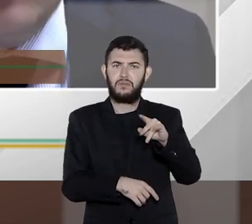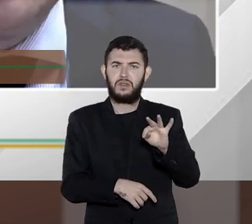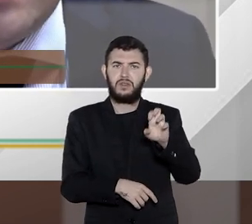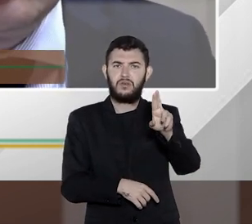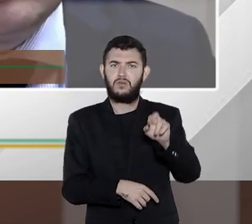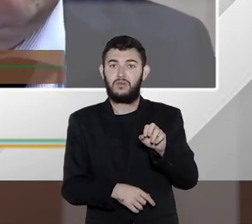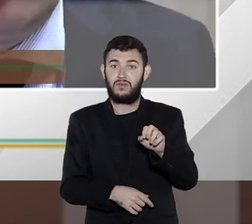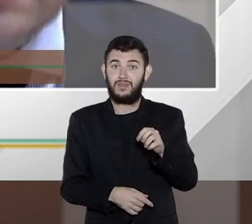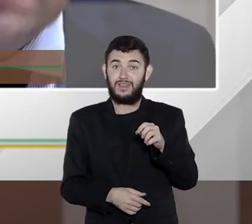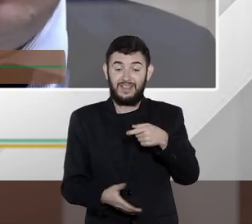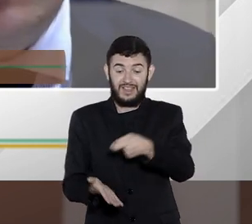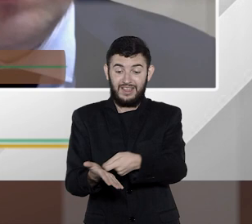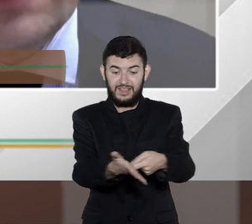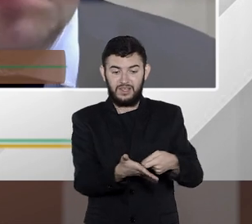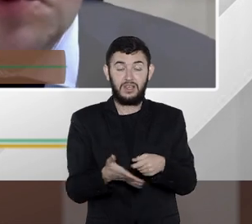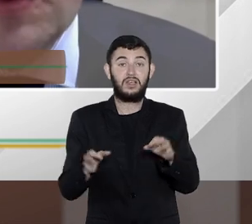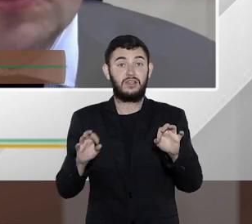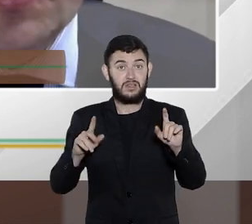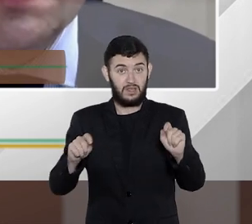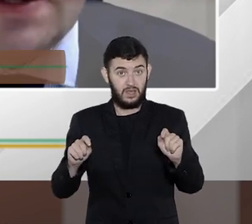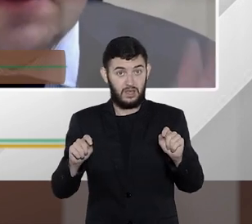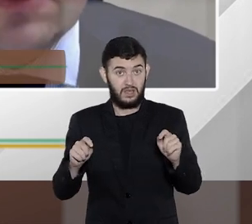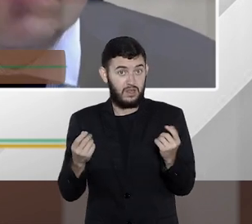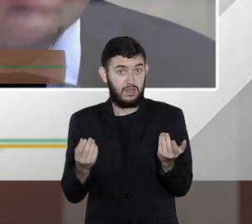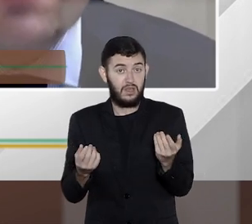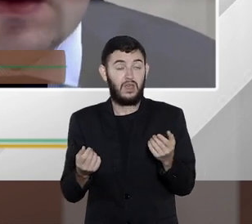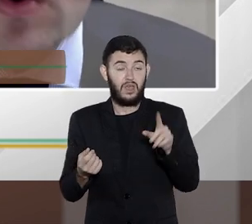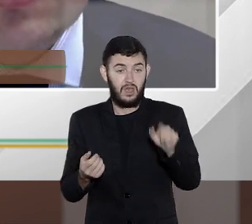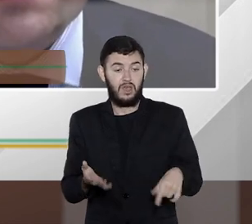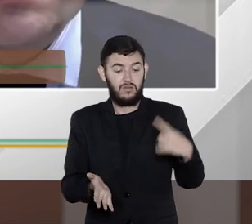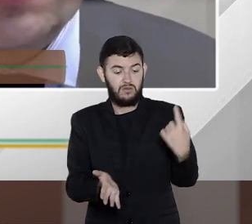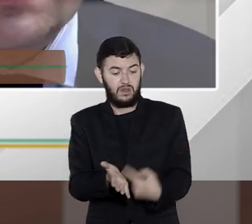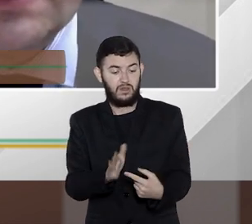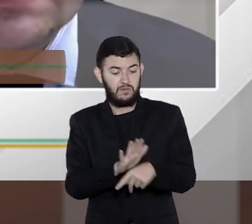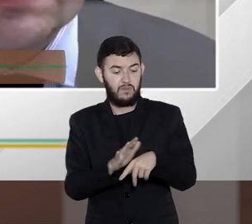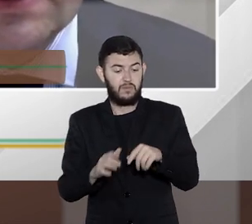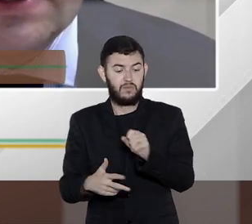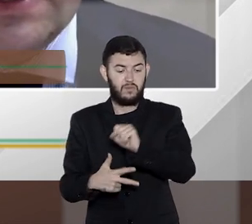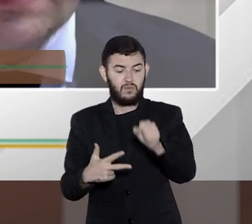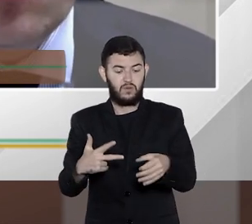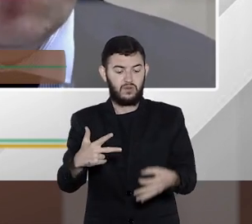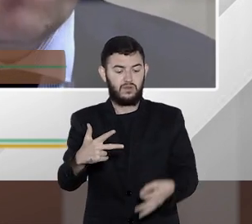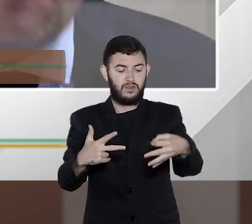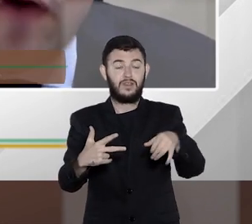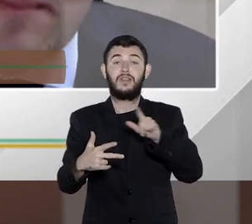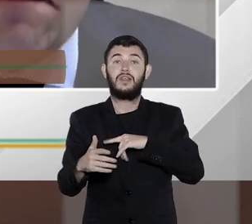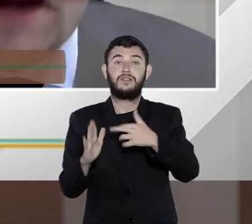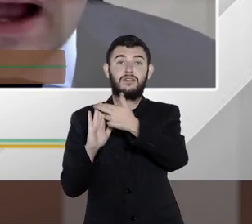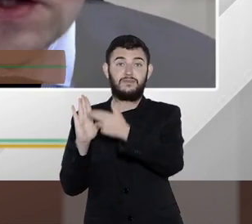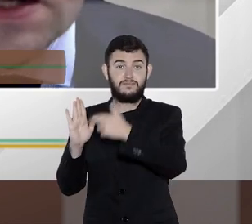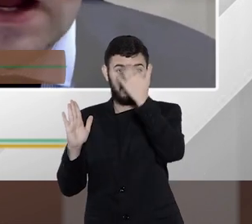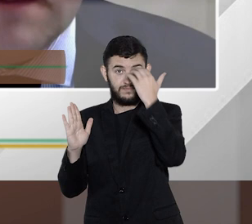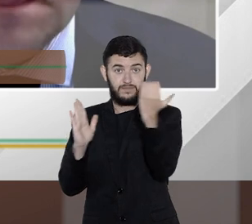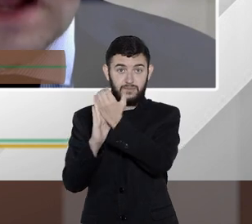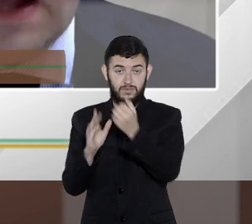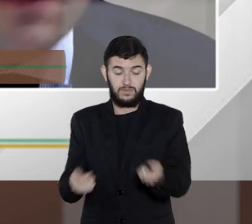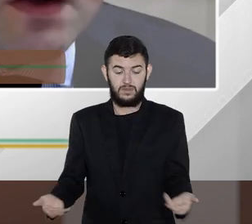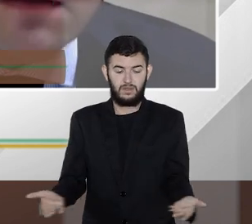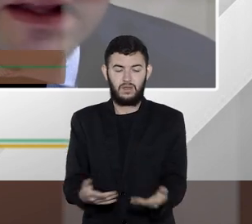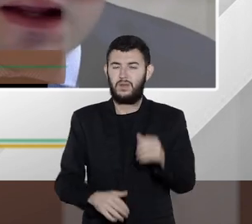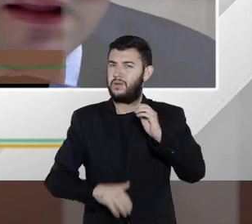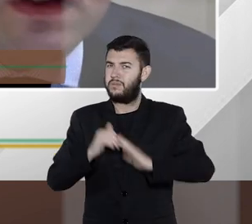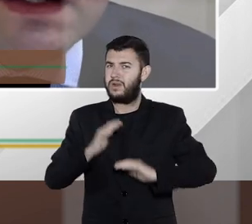é um trato que pode ser controlado pelo poder judiciário você tem hoje essa diretriz e com uma forma prática